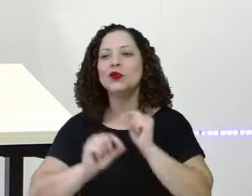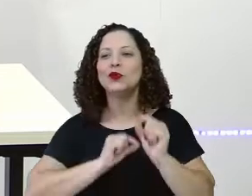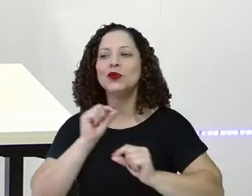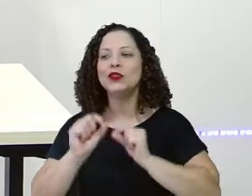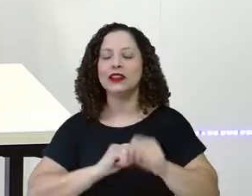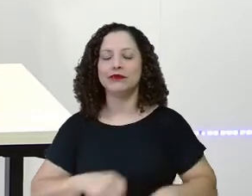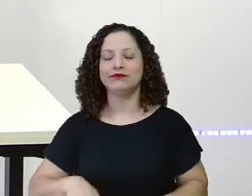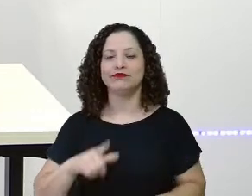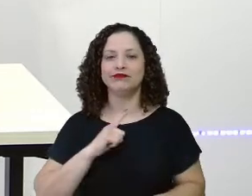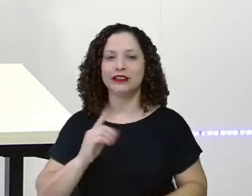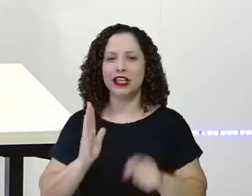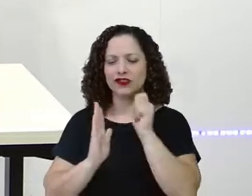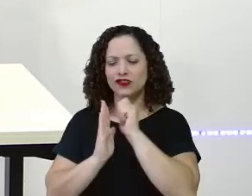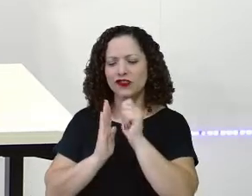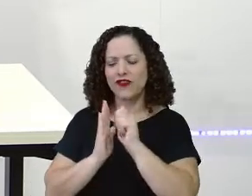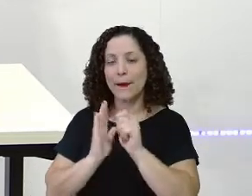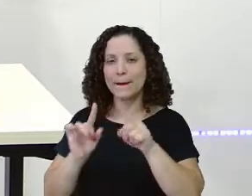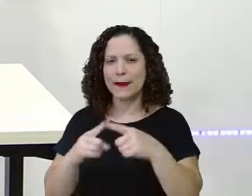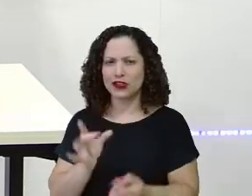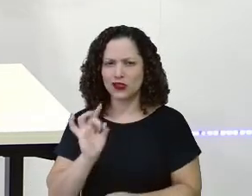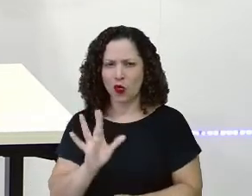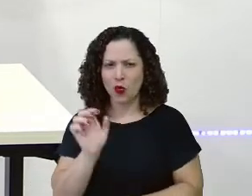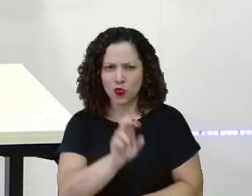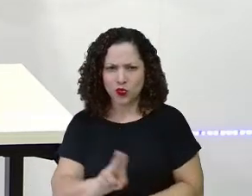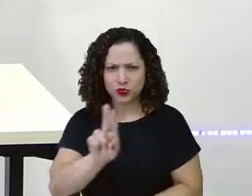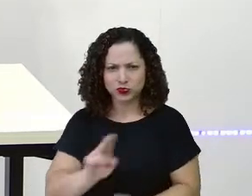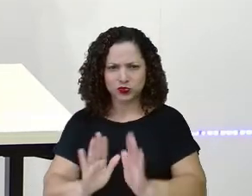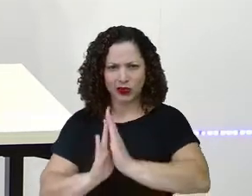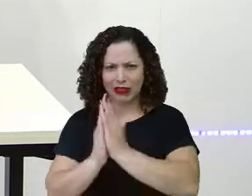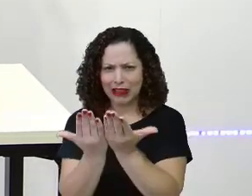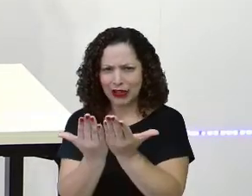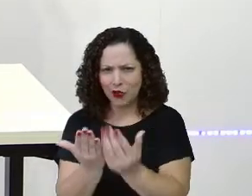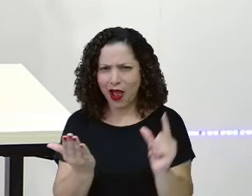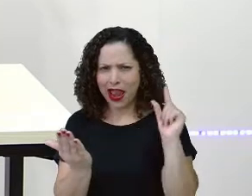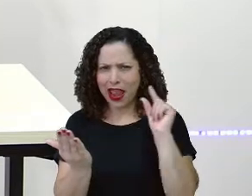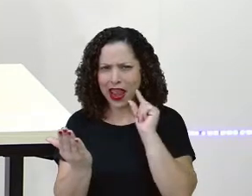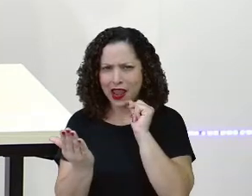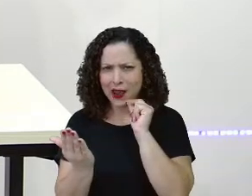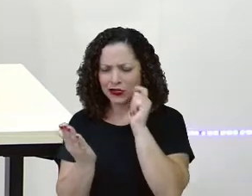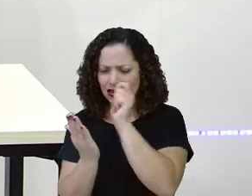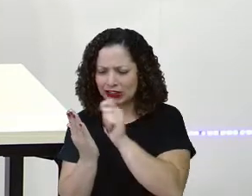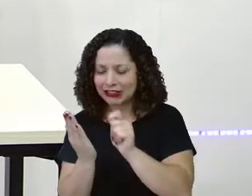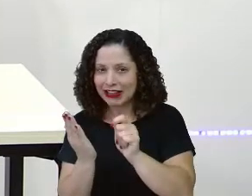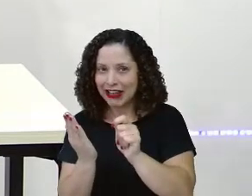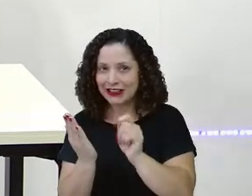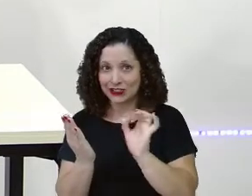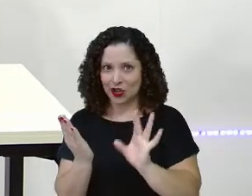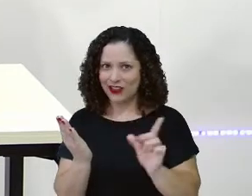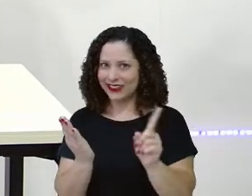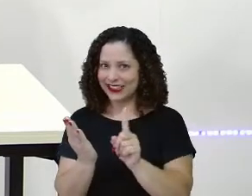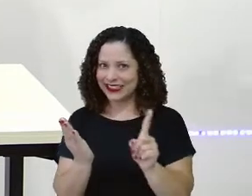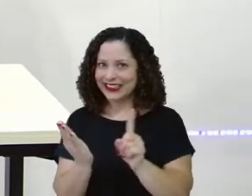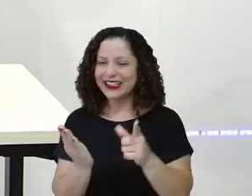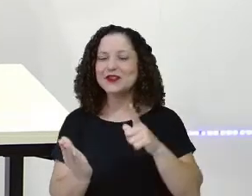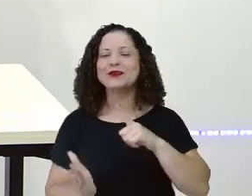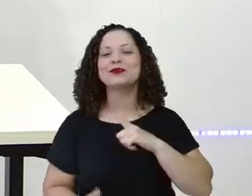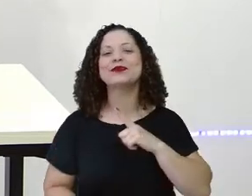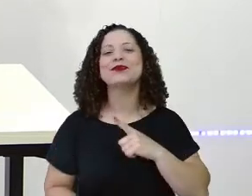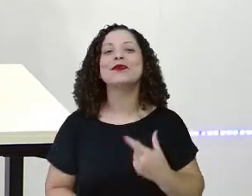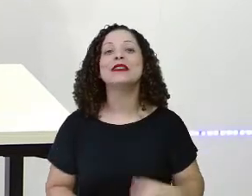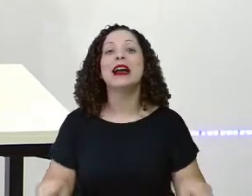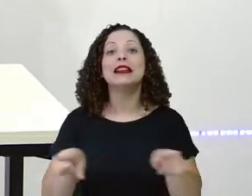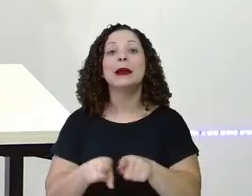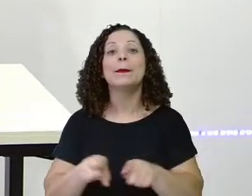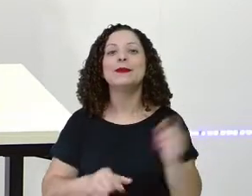A gente, para escrever, não precisa estar com lápis e caderno sempre, todos os dias. E hoje a gente vai fazer isso aqui. Né, professora Josiane, que está aqui também comigo